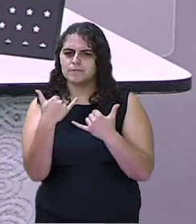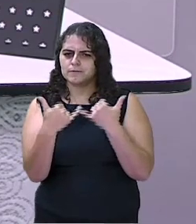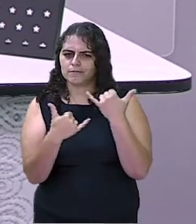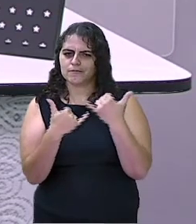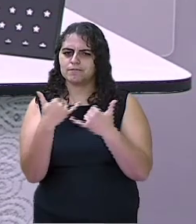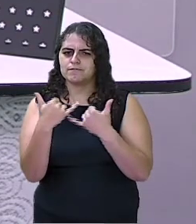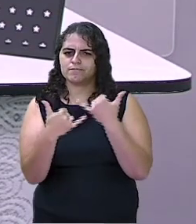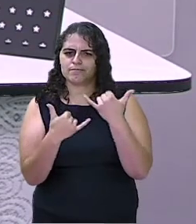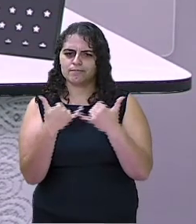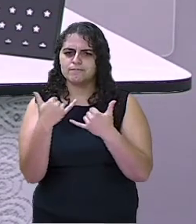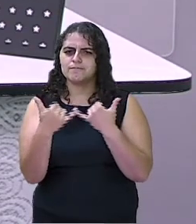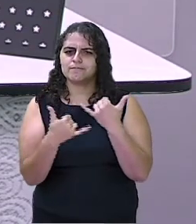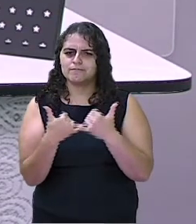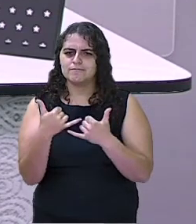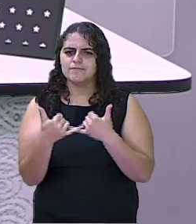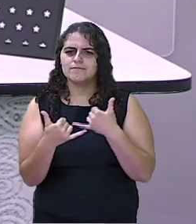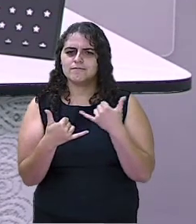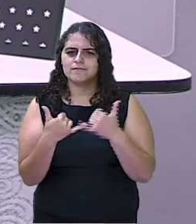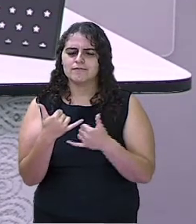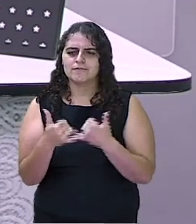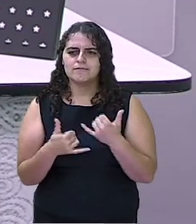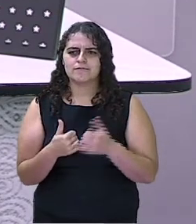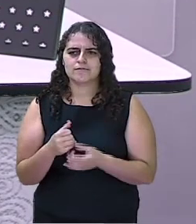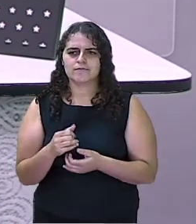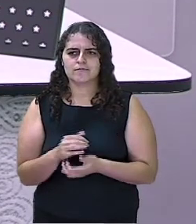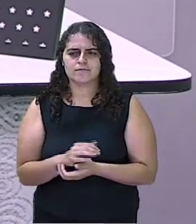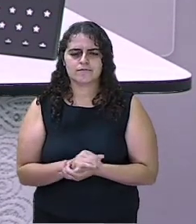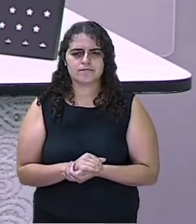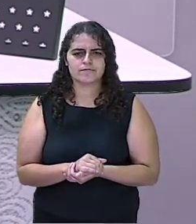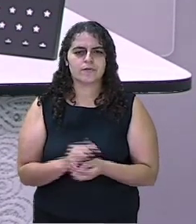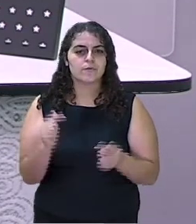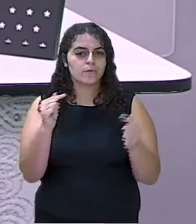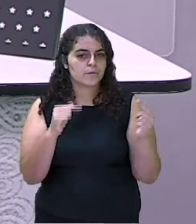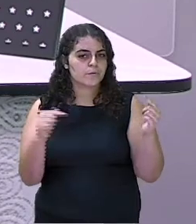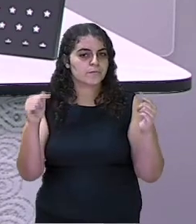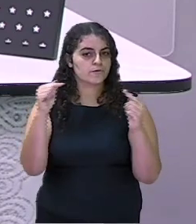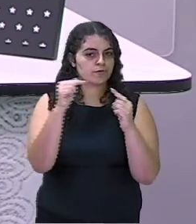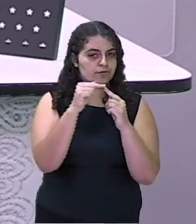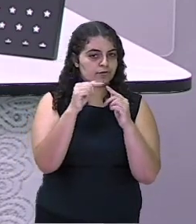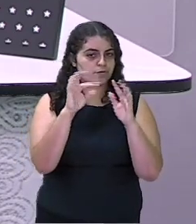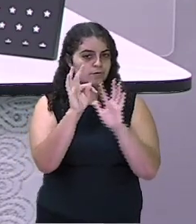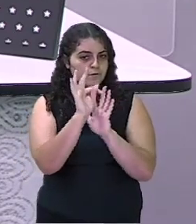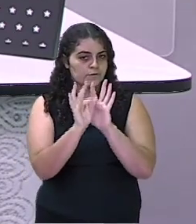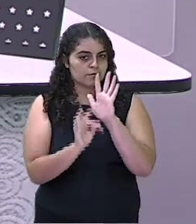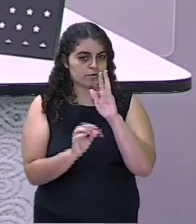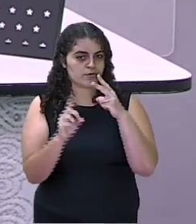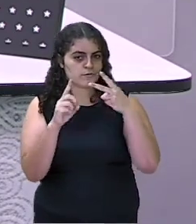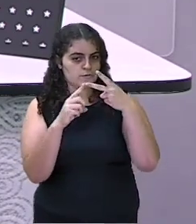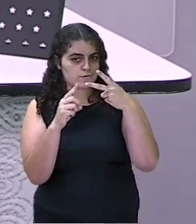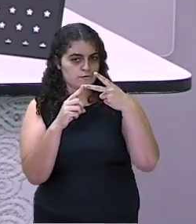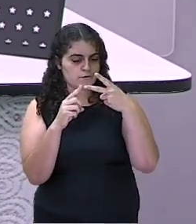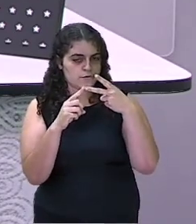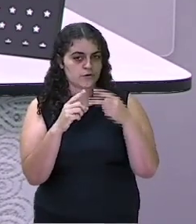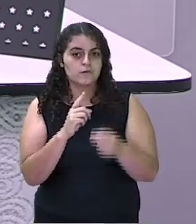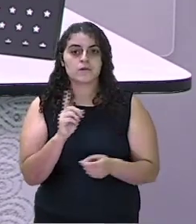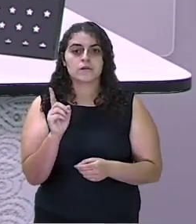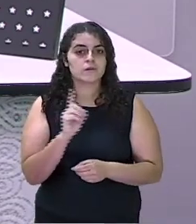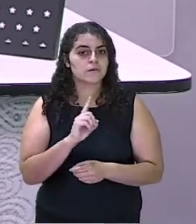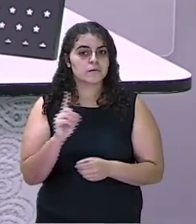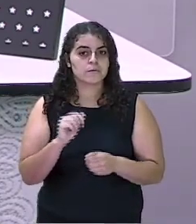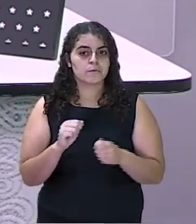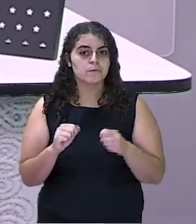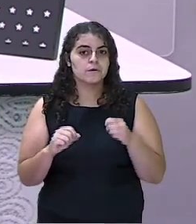brincadeira. Então, a finalidade do texto 2 não foi